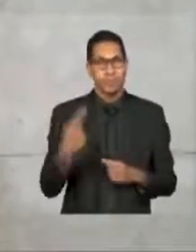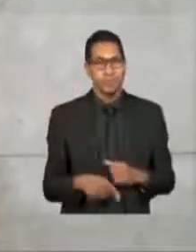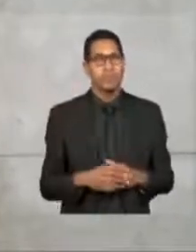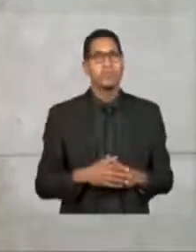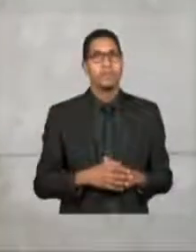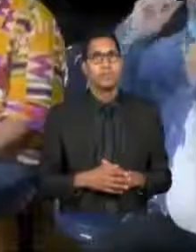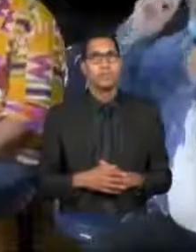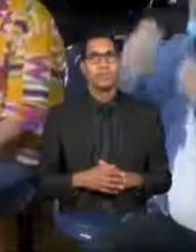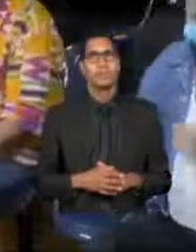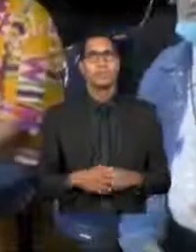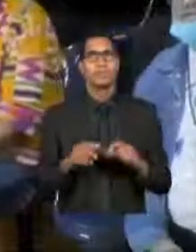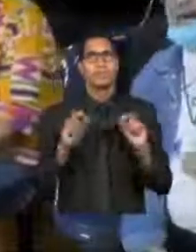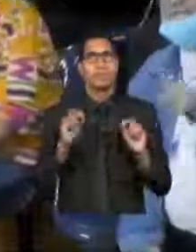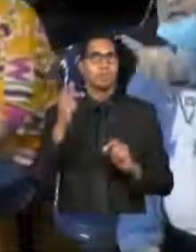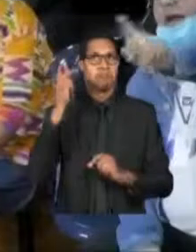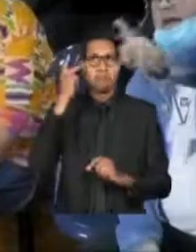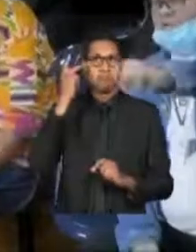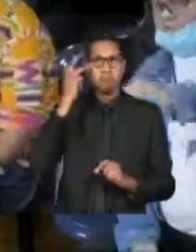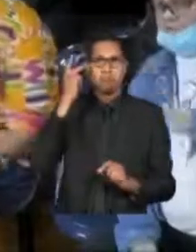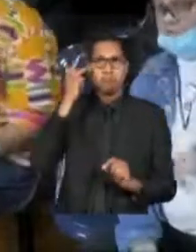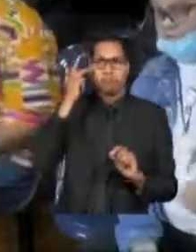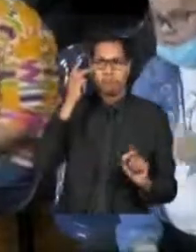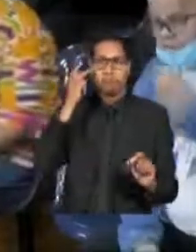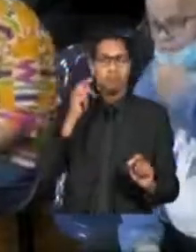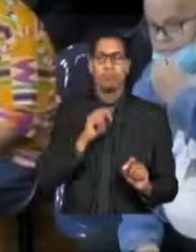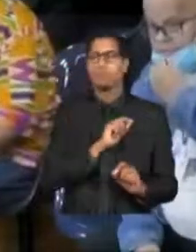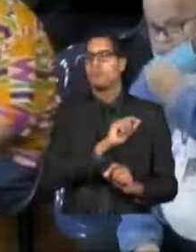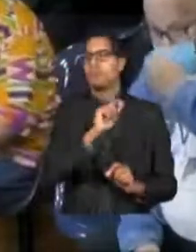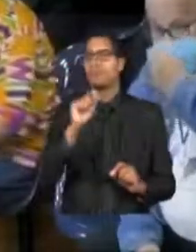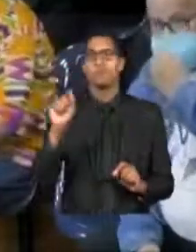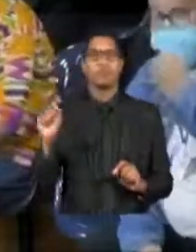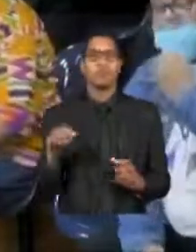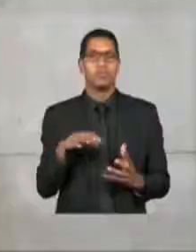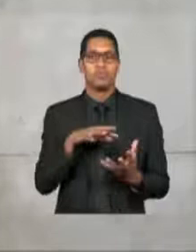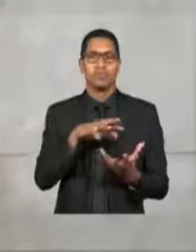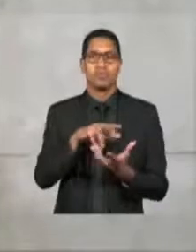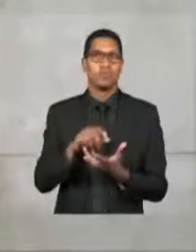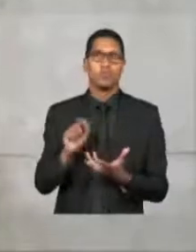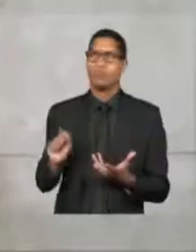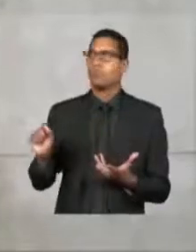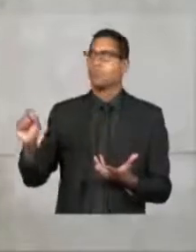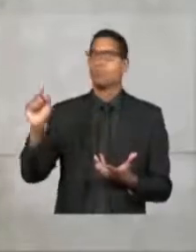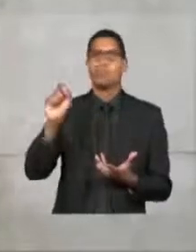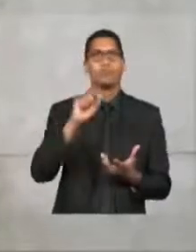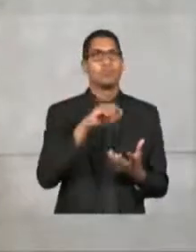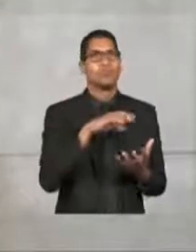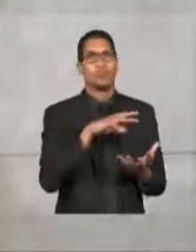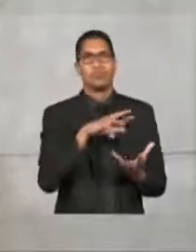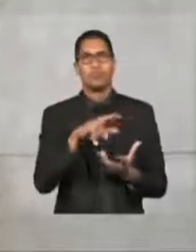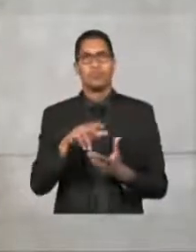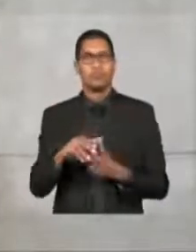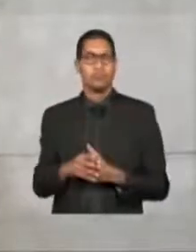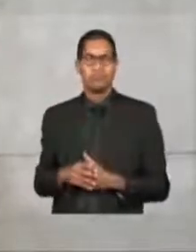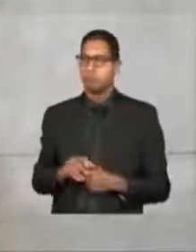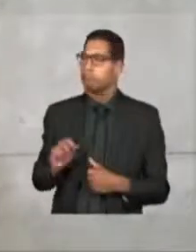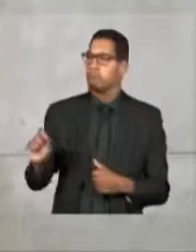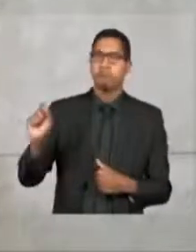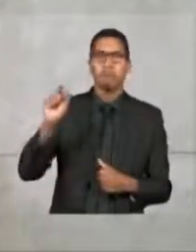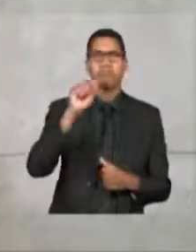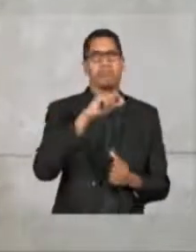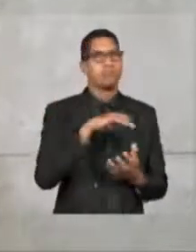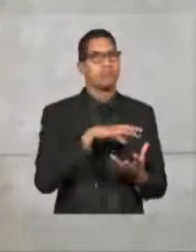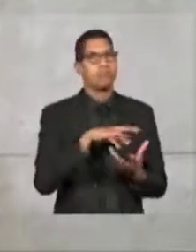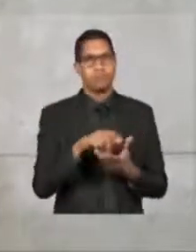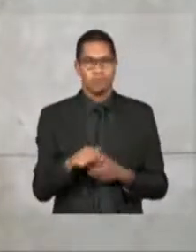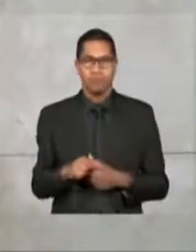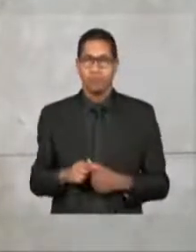Nem São Paulo, nenhum lugar do mundo, nenhum lugar do mundo, nenhum lugar